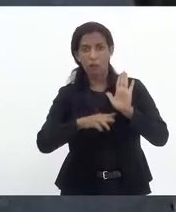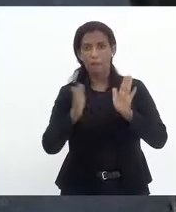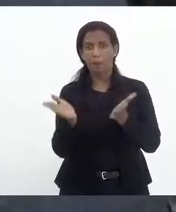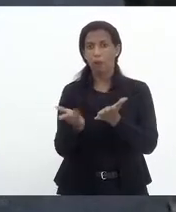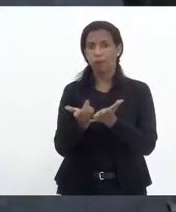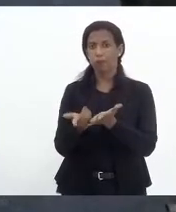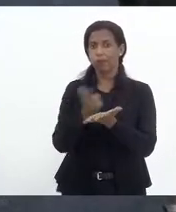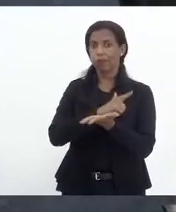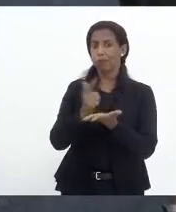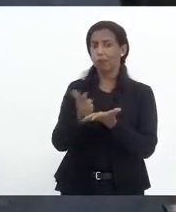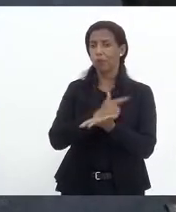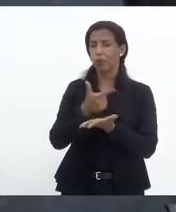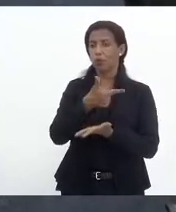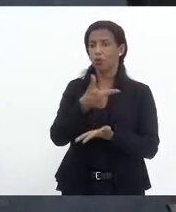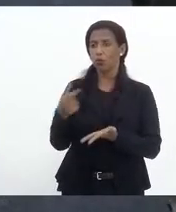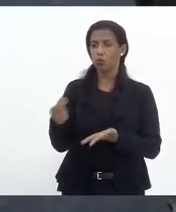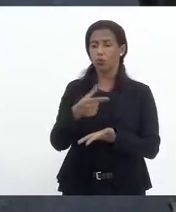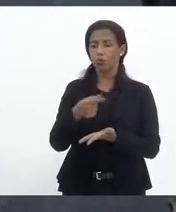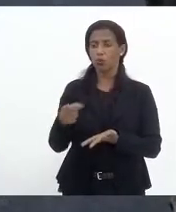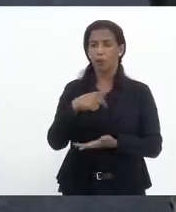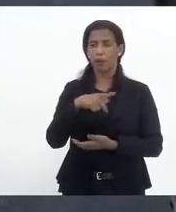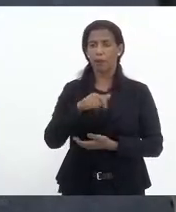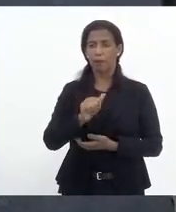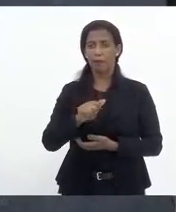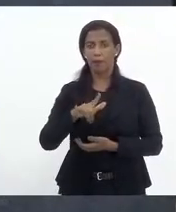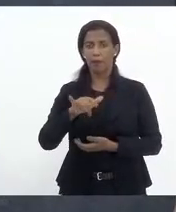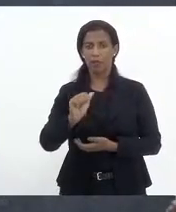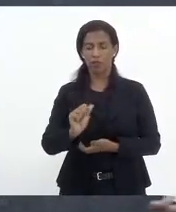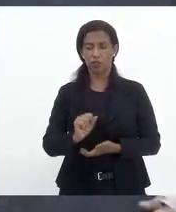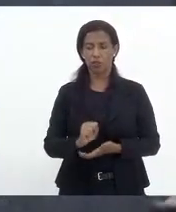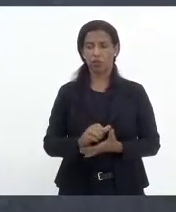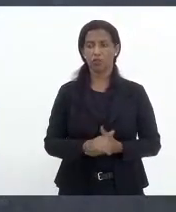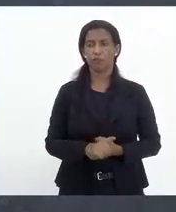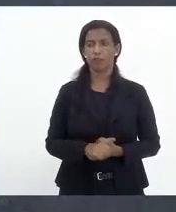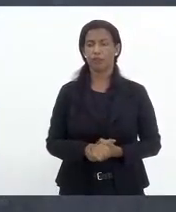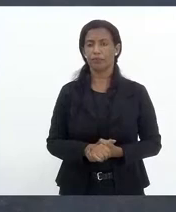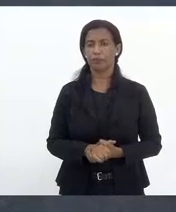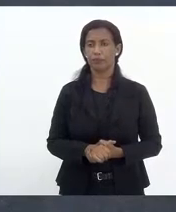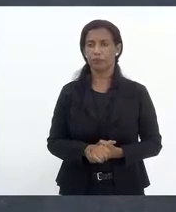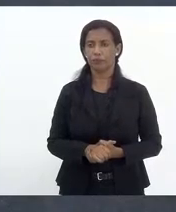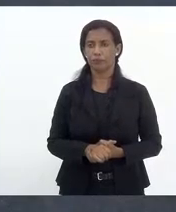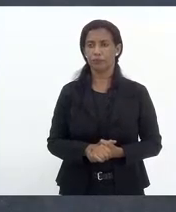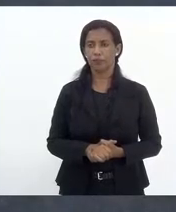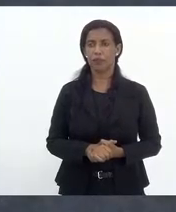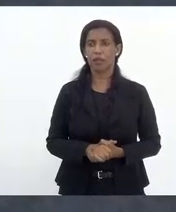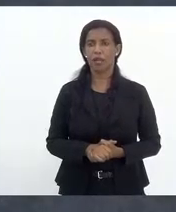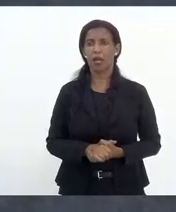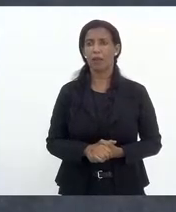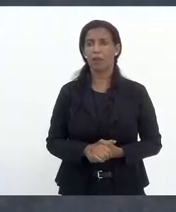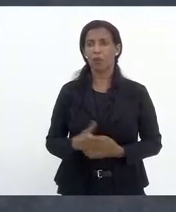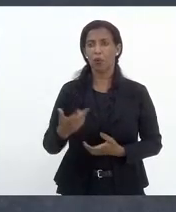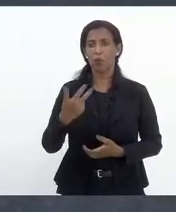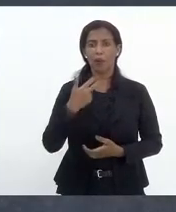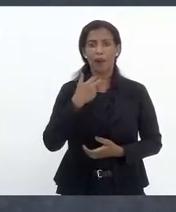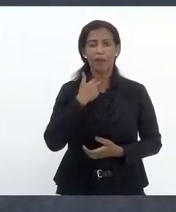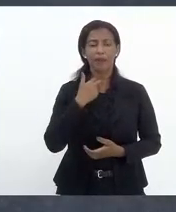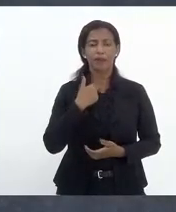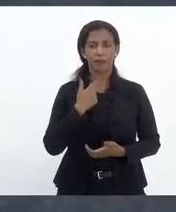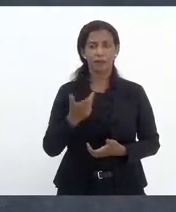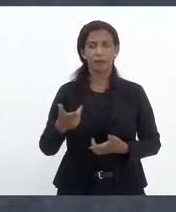páginas fazendo todo um balanço do sistema previdenciário do Estado do Rio de Janeiro nos últimos anos, mostrando inclusive